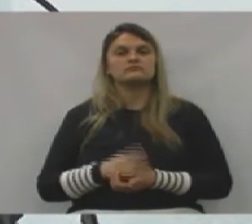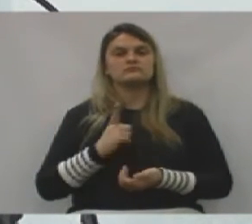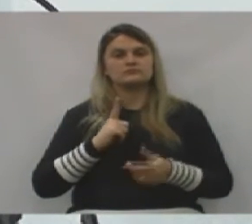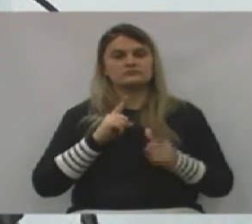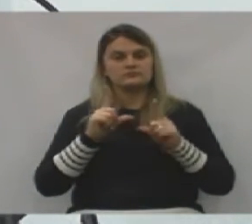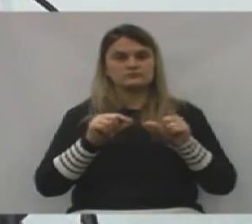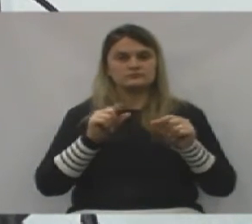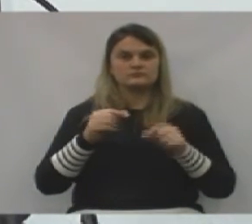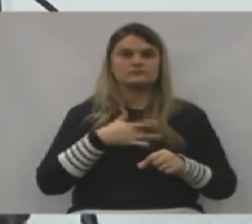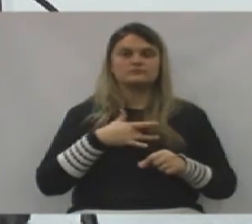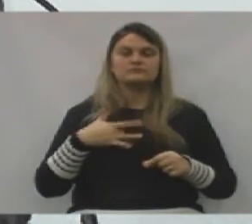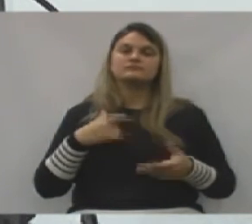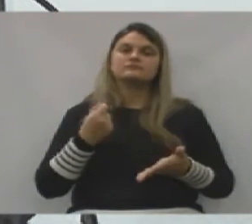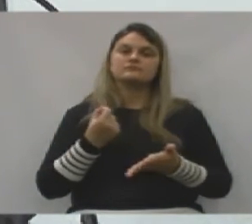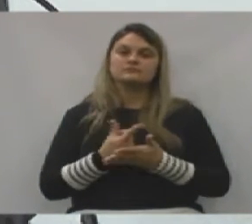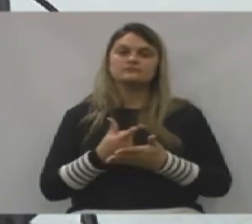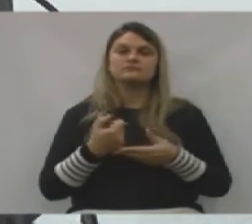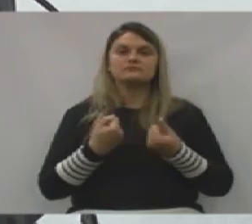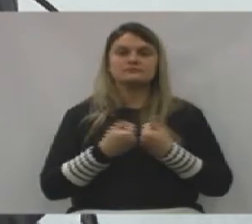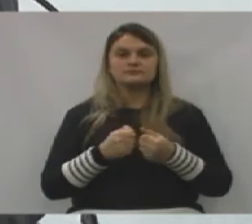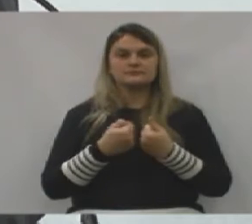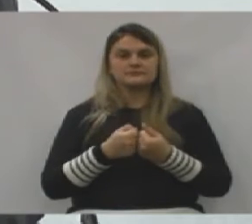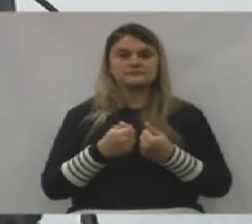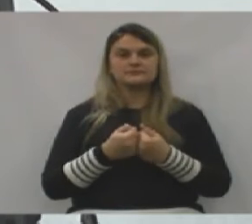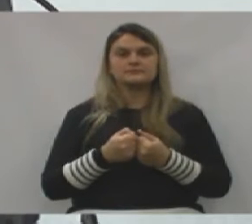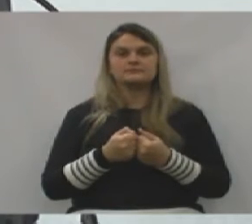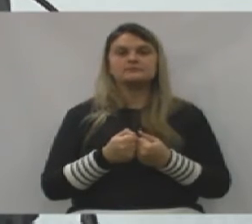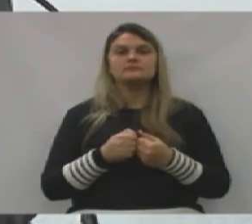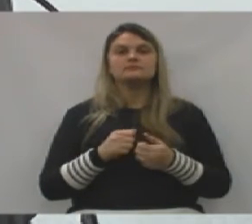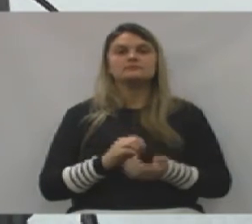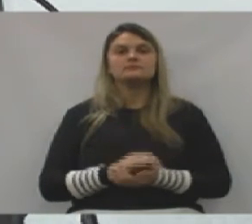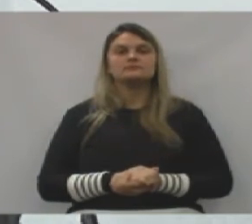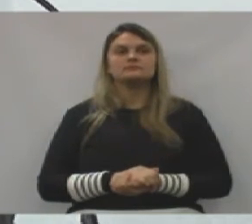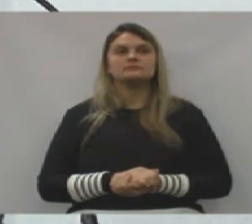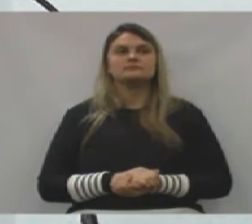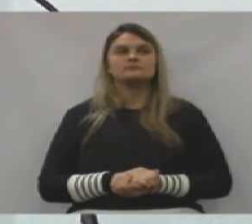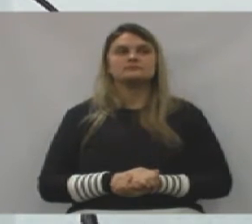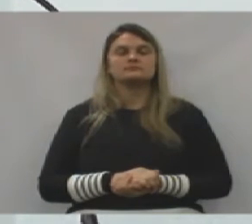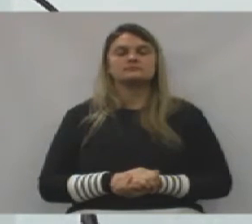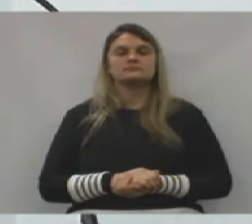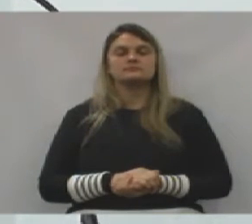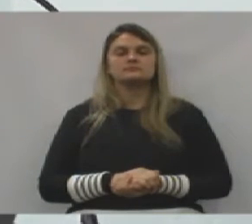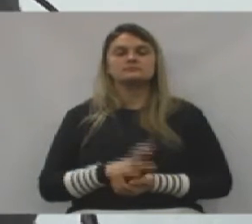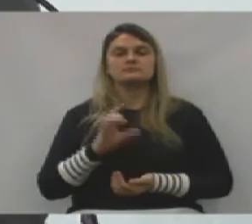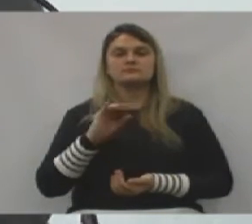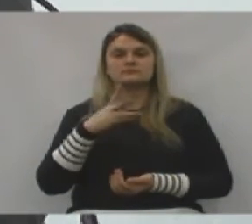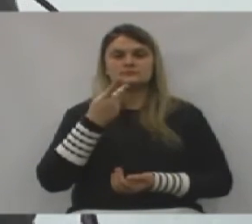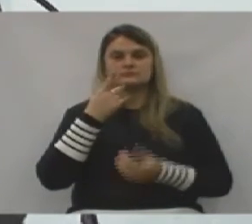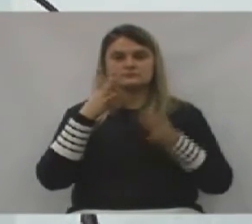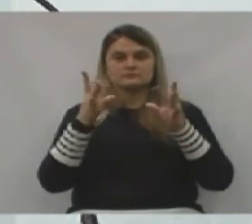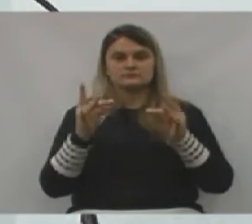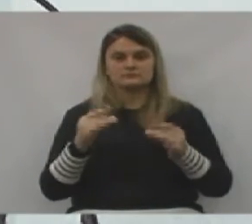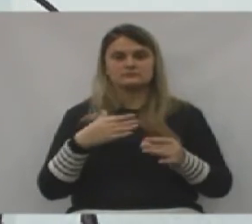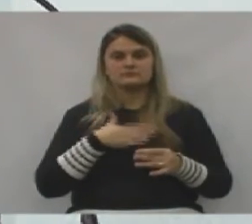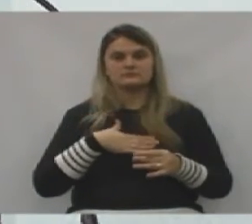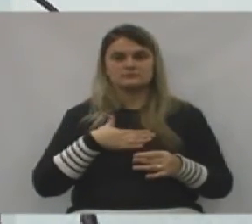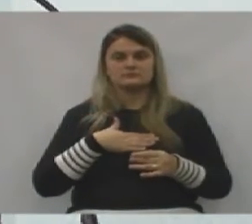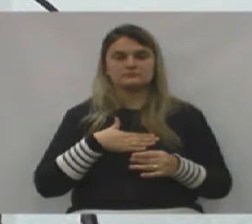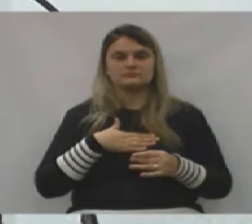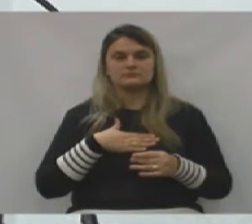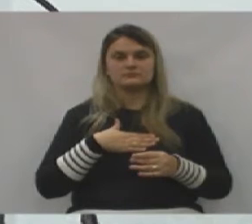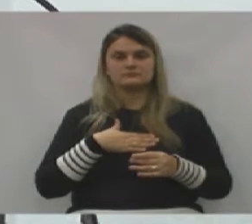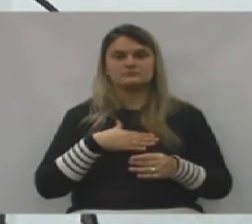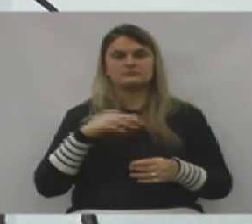escolhido a saúde, comprar o ônibus, e vou só, um detalhe, vocês sabem que eu gosto de dar uma corrigida,